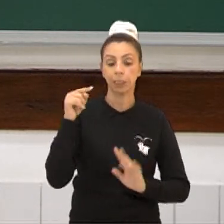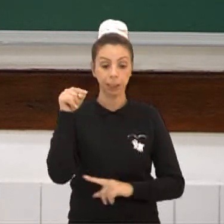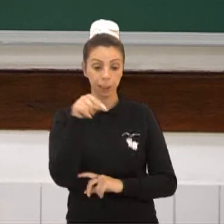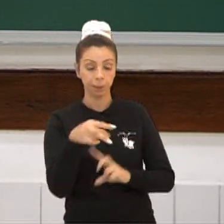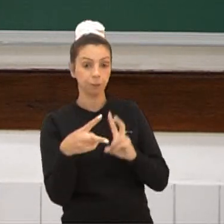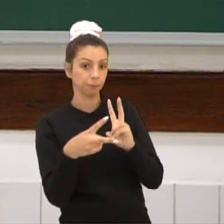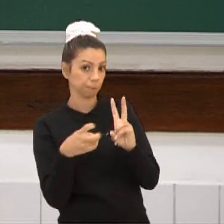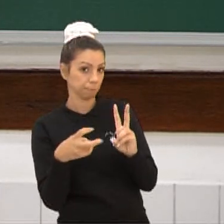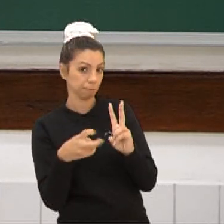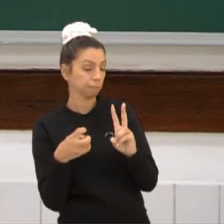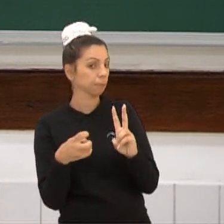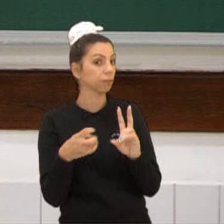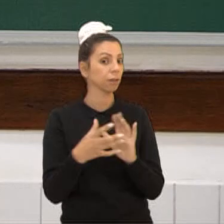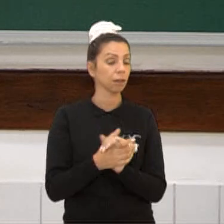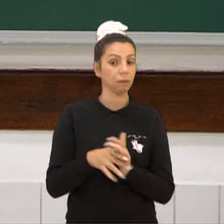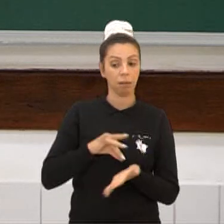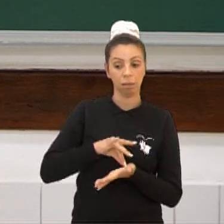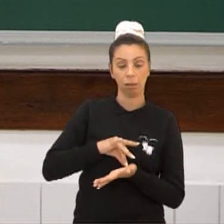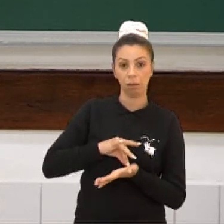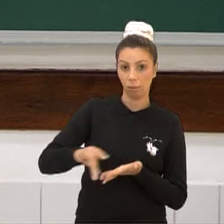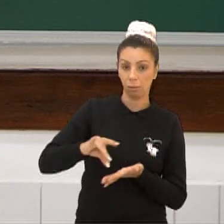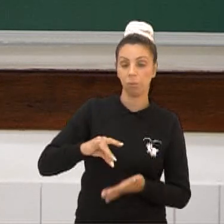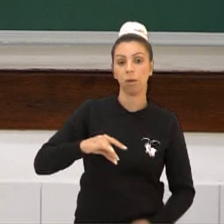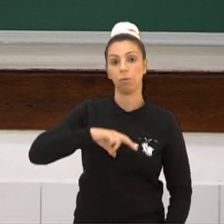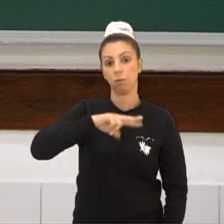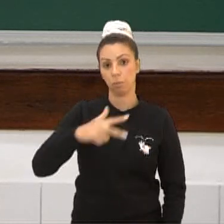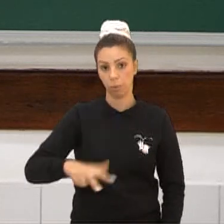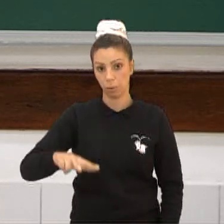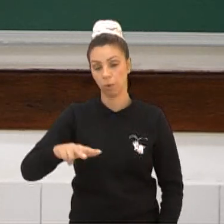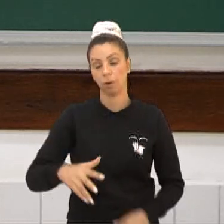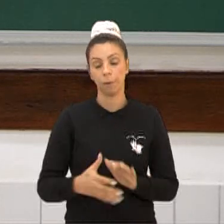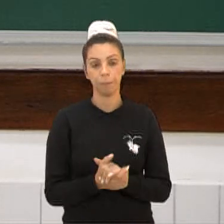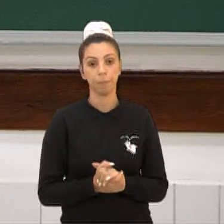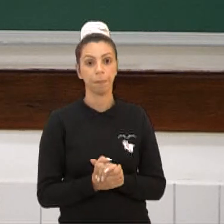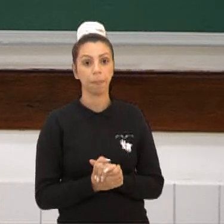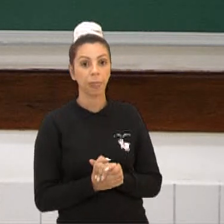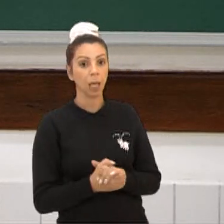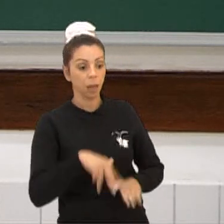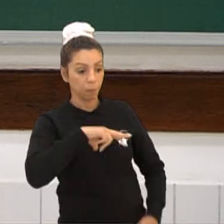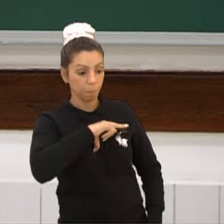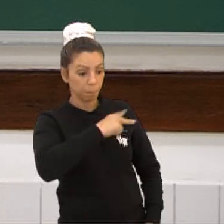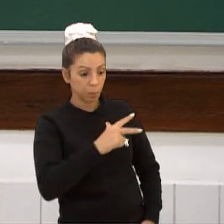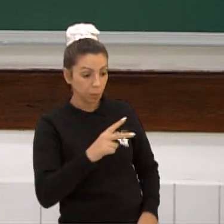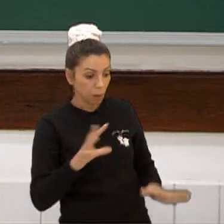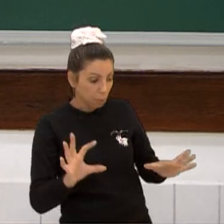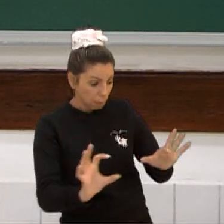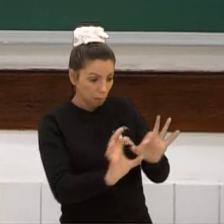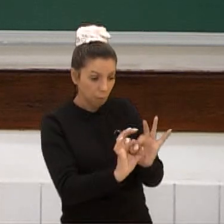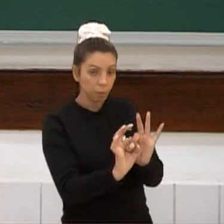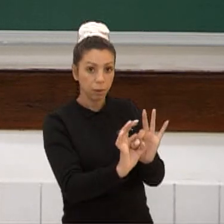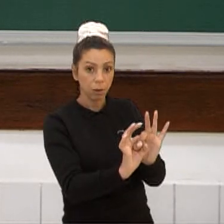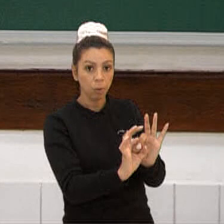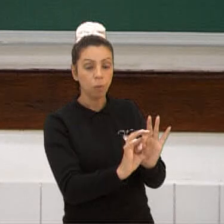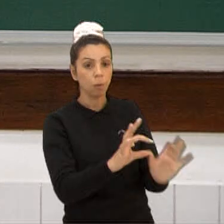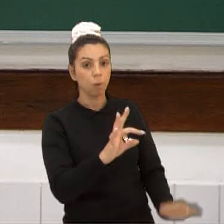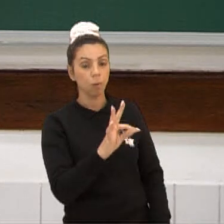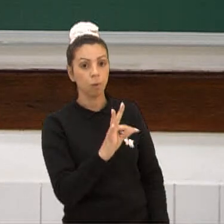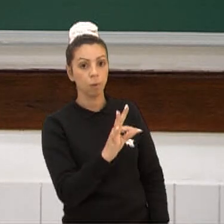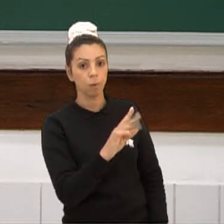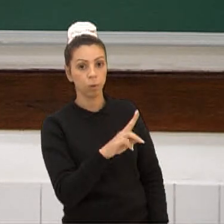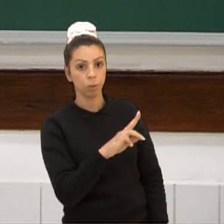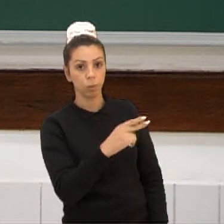eles eram inimigos de Portugal e Portugal, com essa união com os tupis, fez com que montasse um